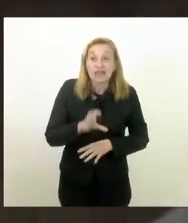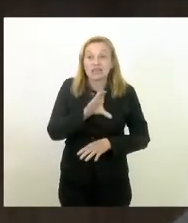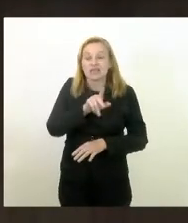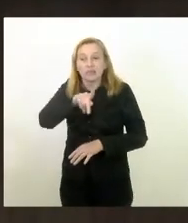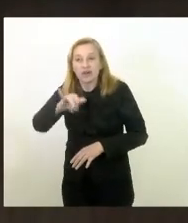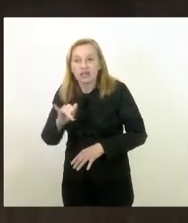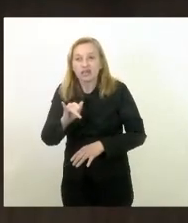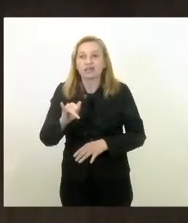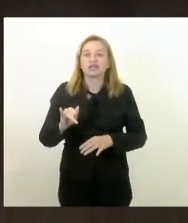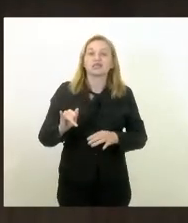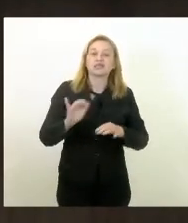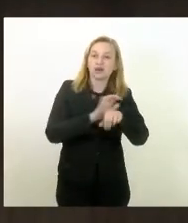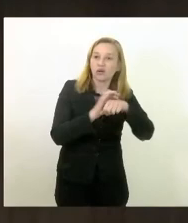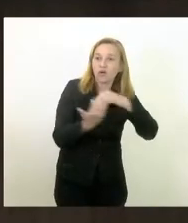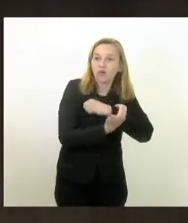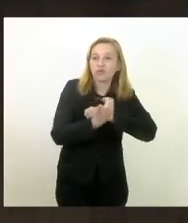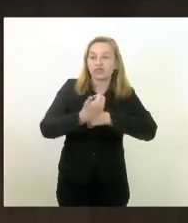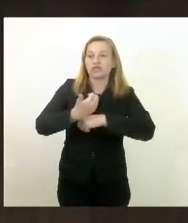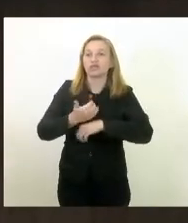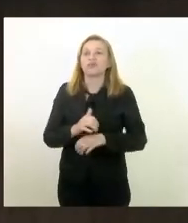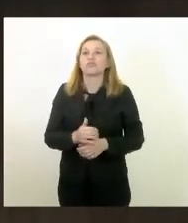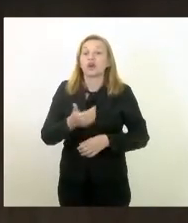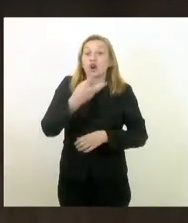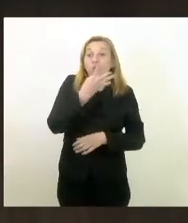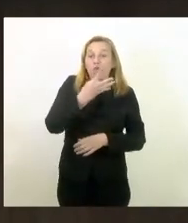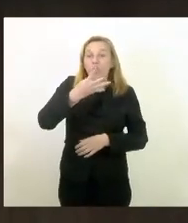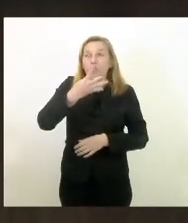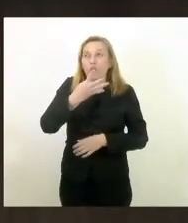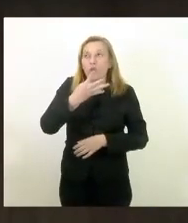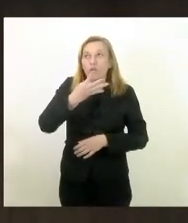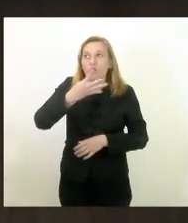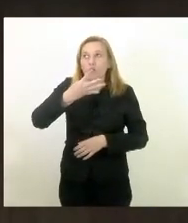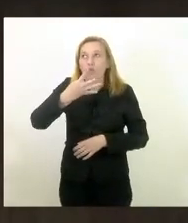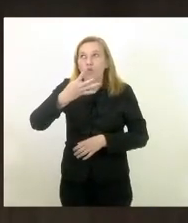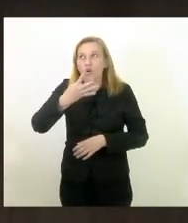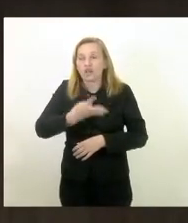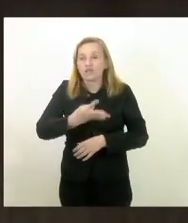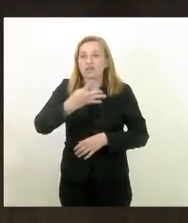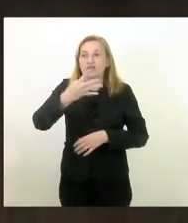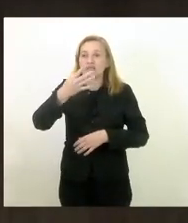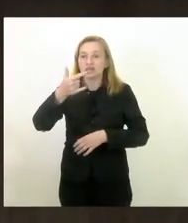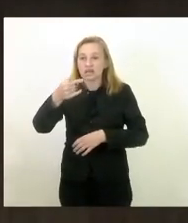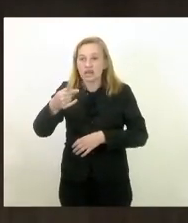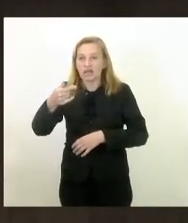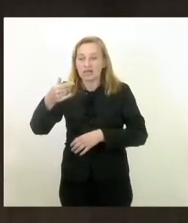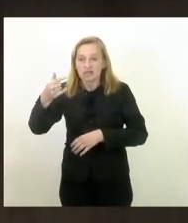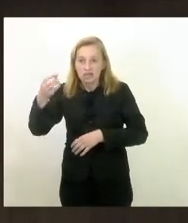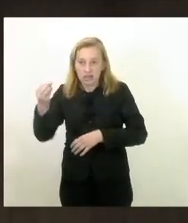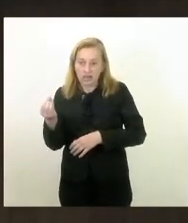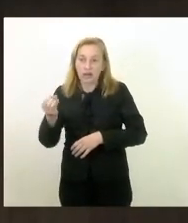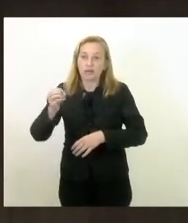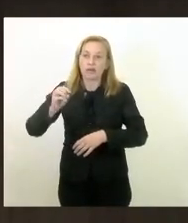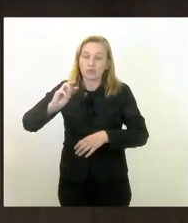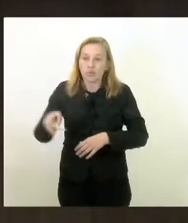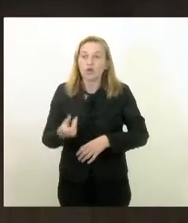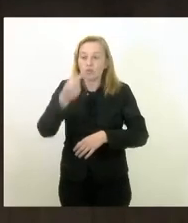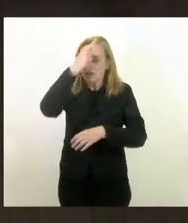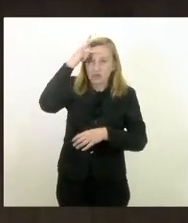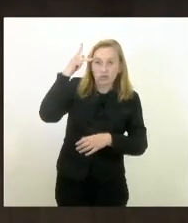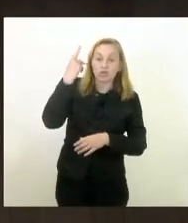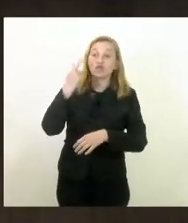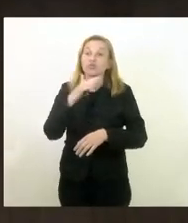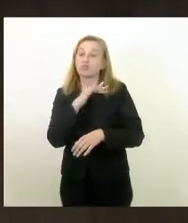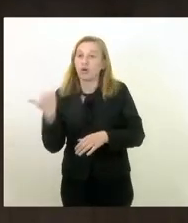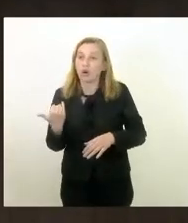covid temos aí mais de 460 mil pessoas mortas pessoas